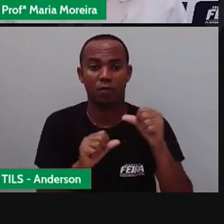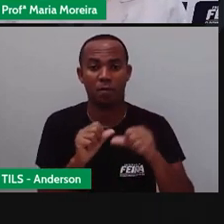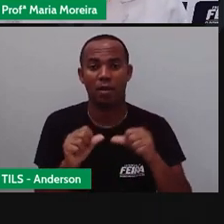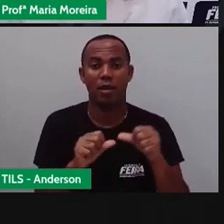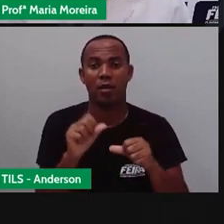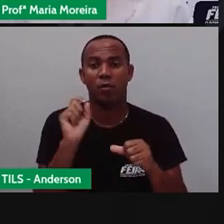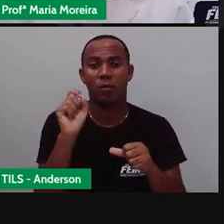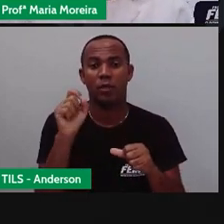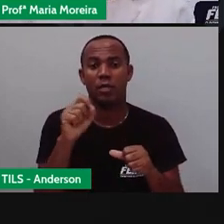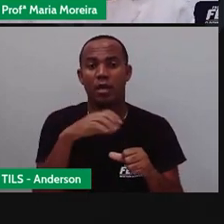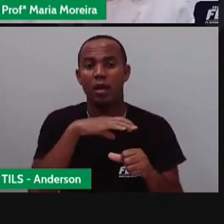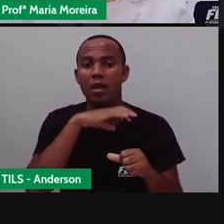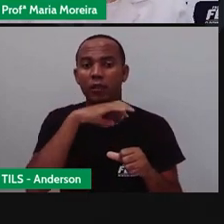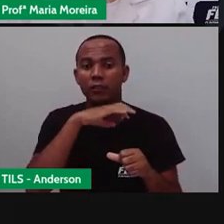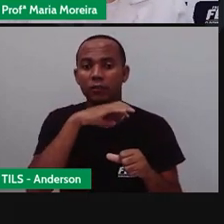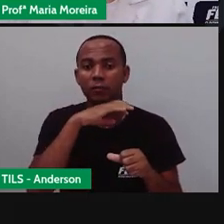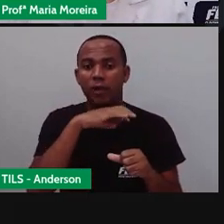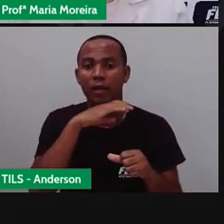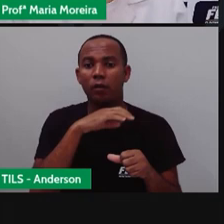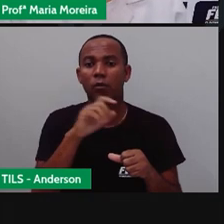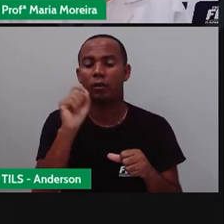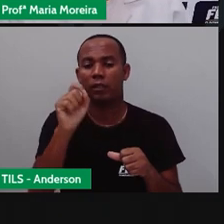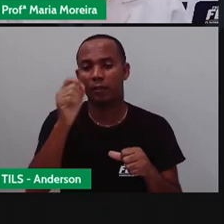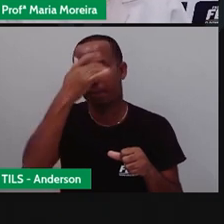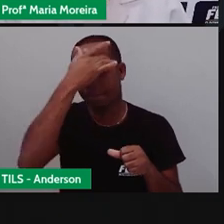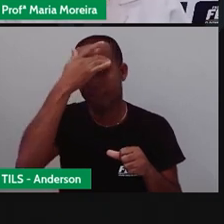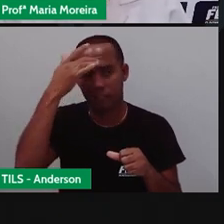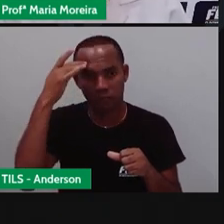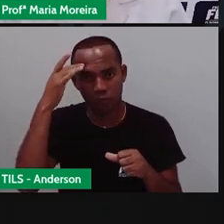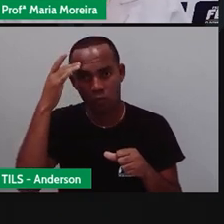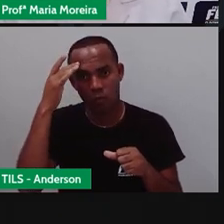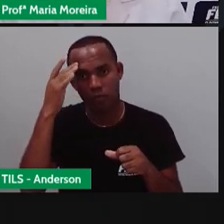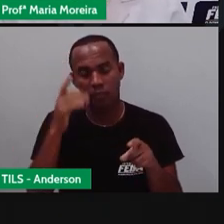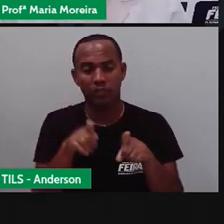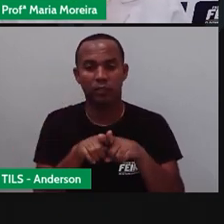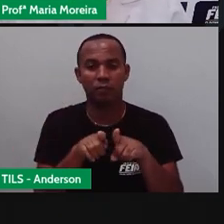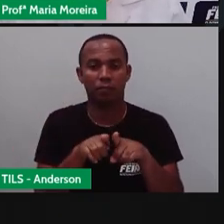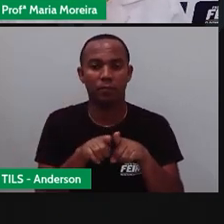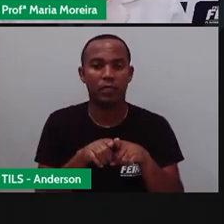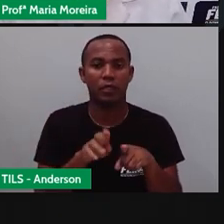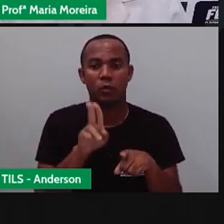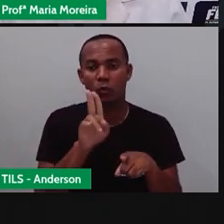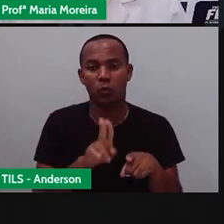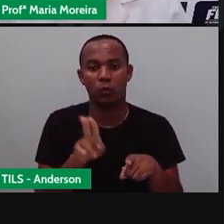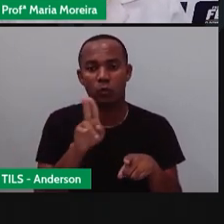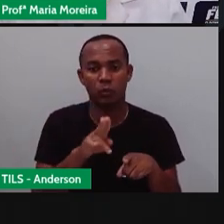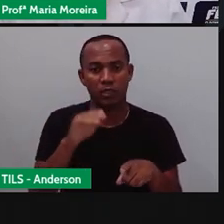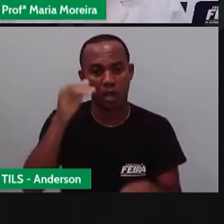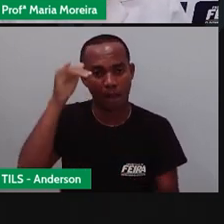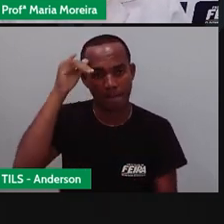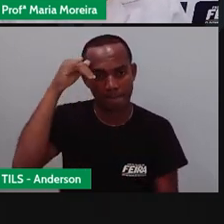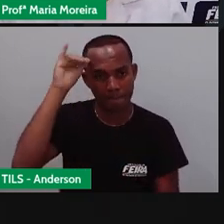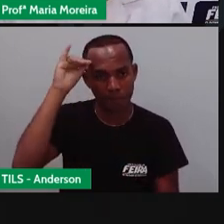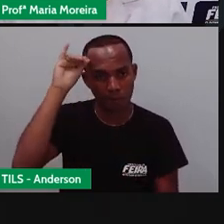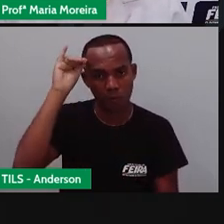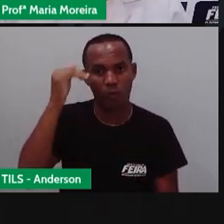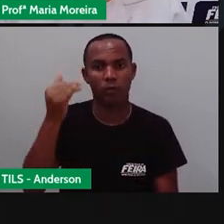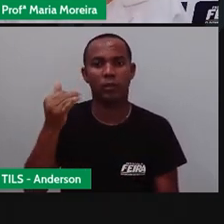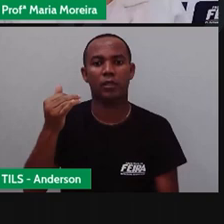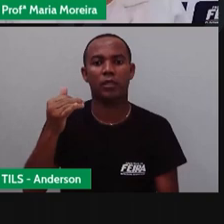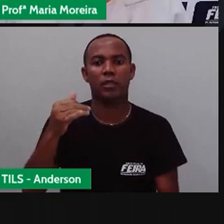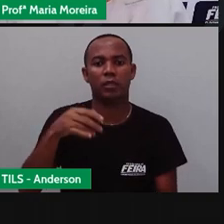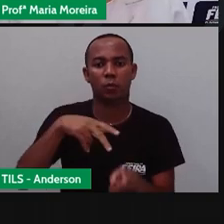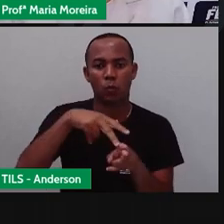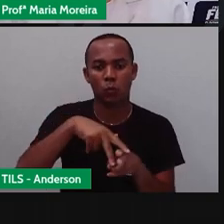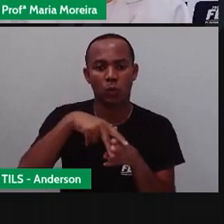animais em transporte de pessoas e de carga. Então, se usa o boi, como a prova falou, o cavalo, o burro,